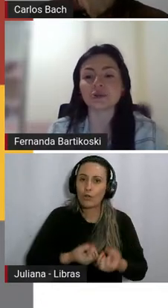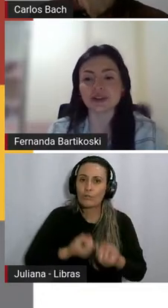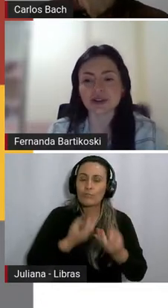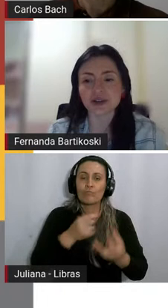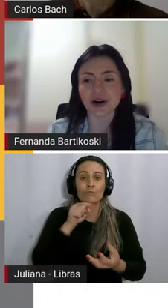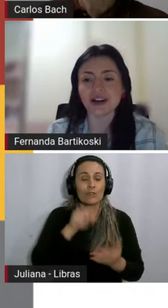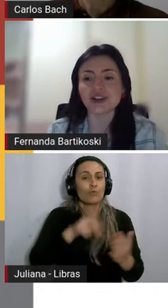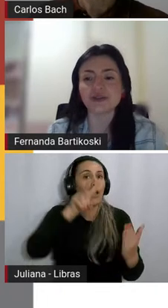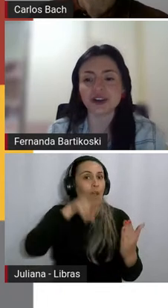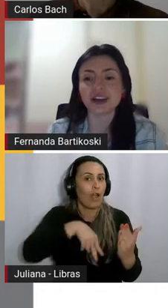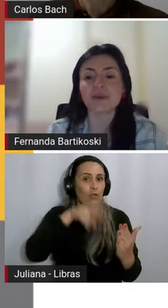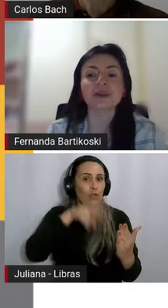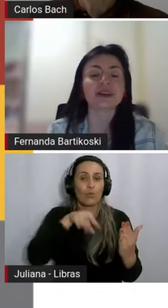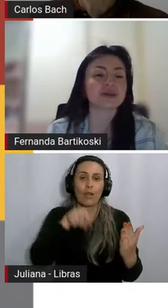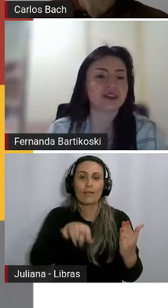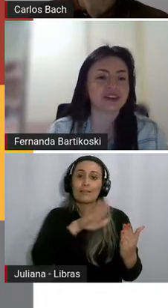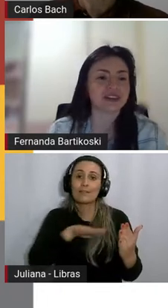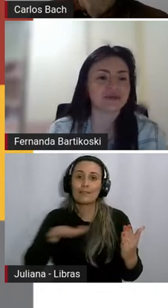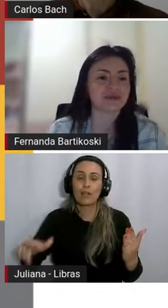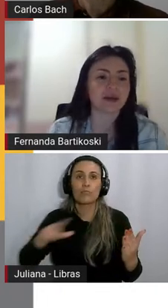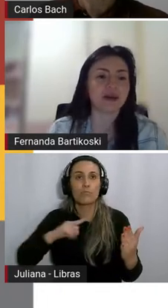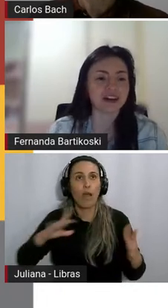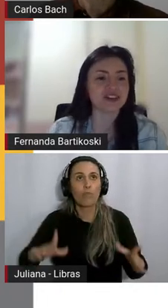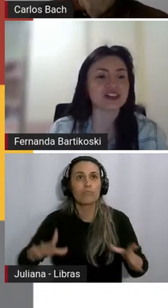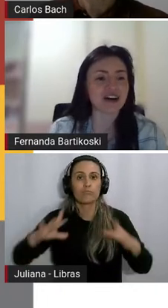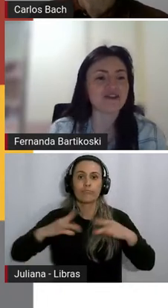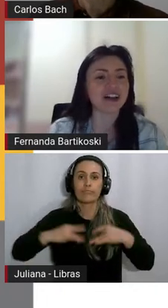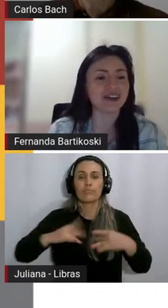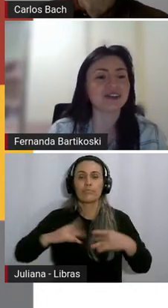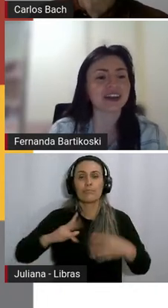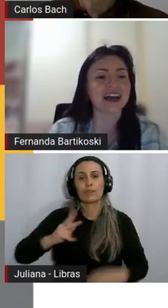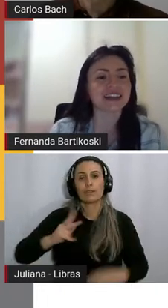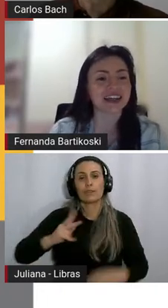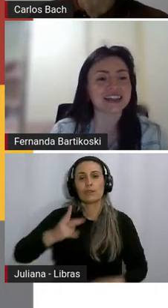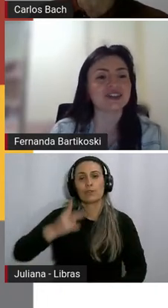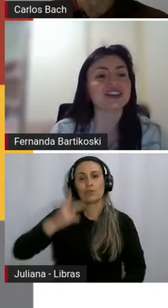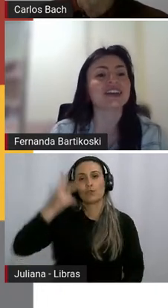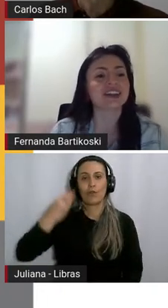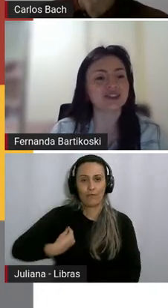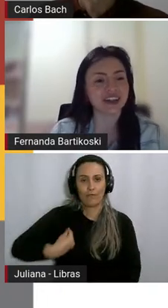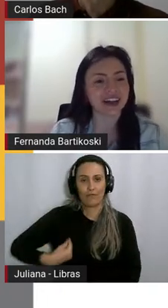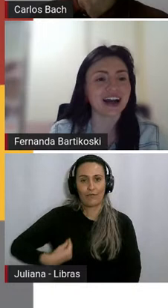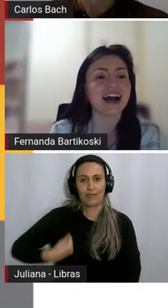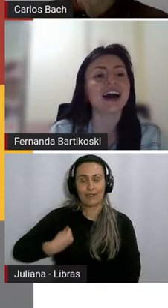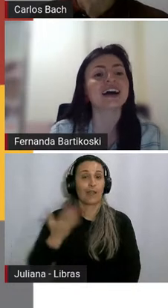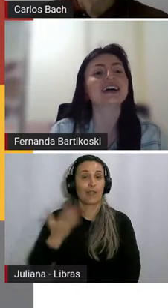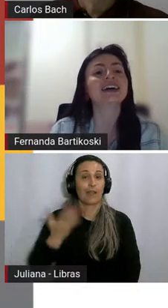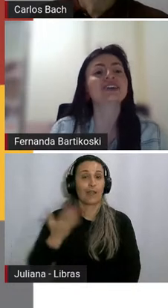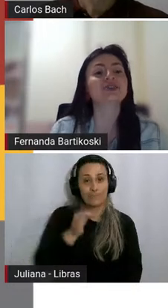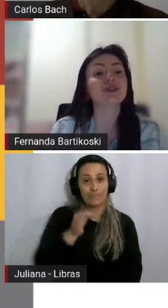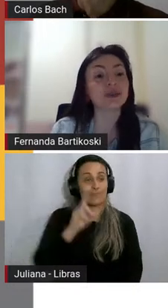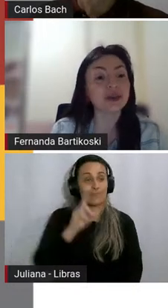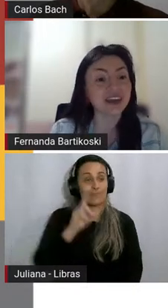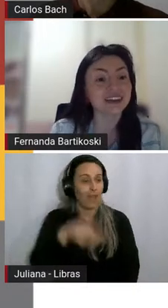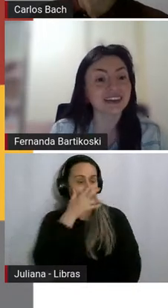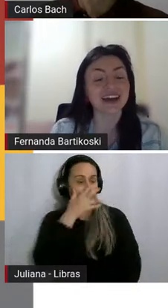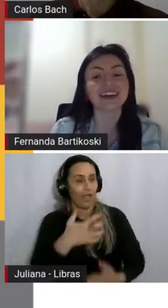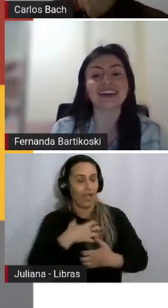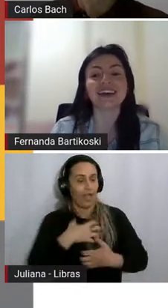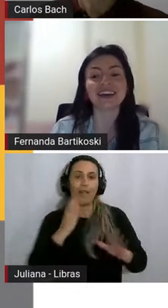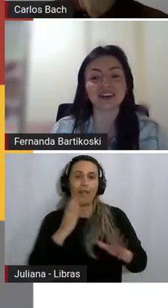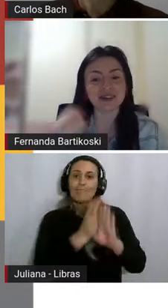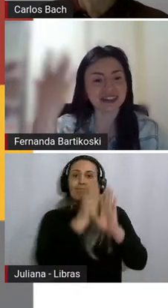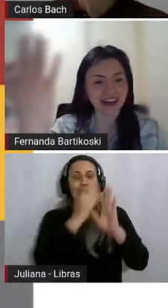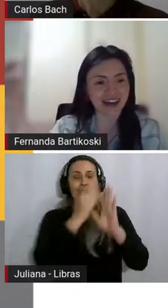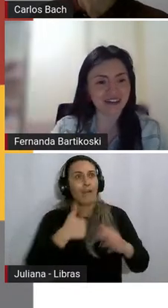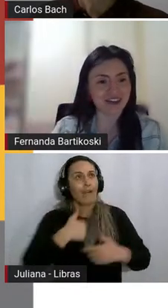trazem suas histórias de vida muitas vezes. É bem que a gente estava falando nessa questão de se identificar, de fruir, né?